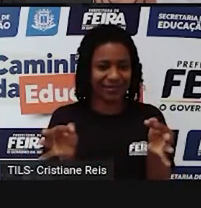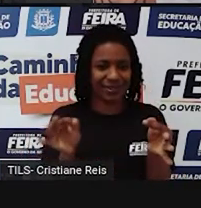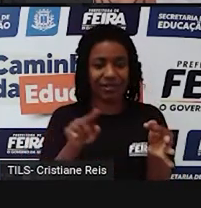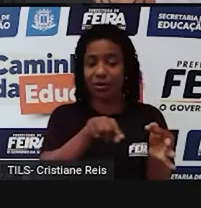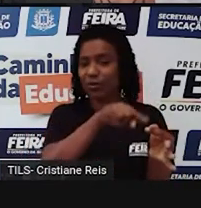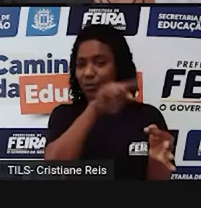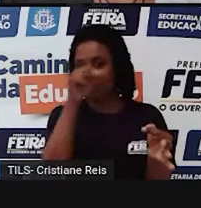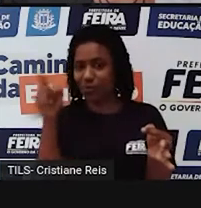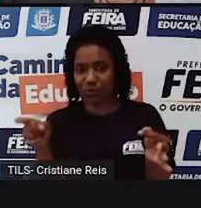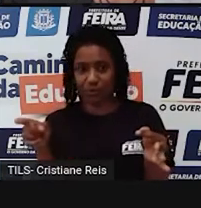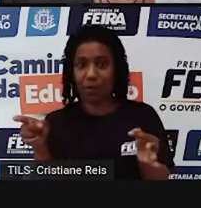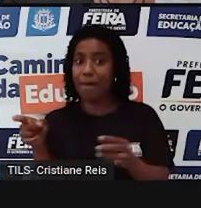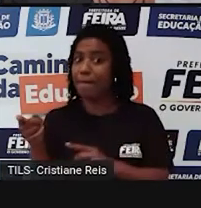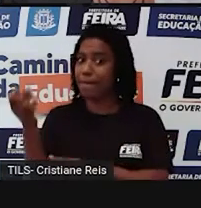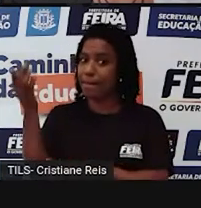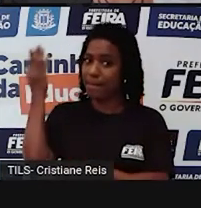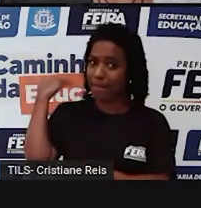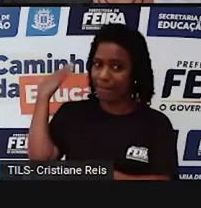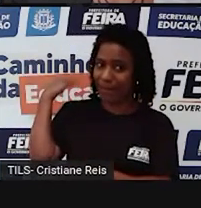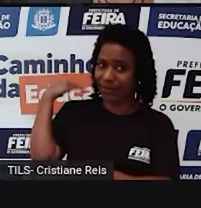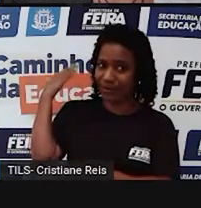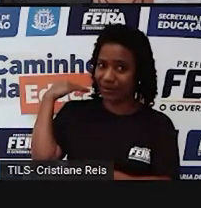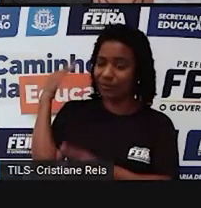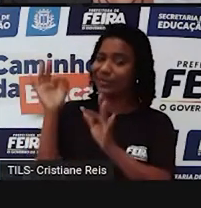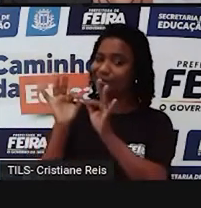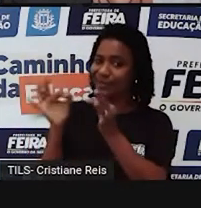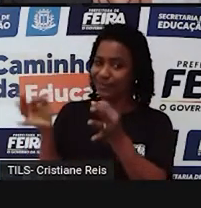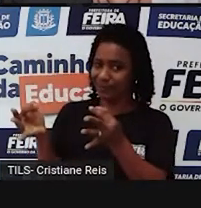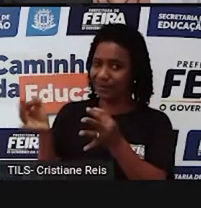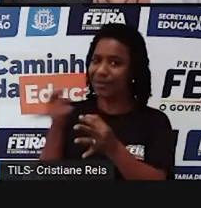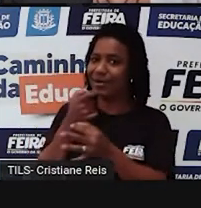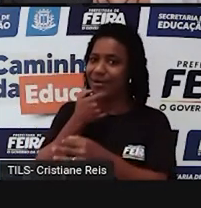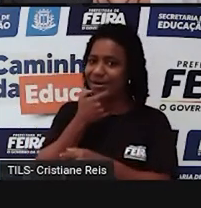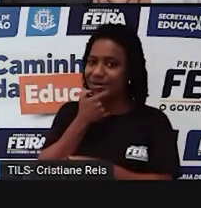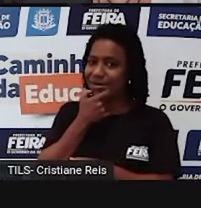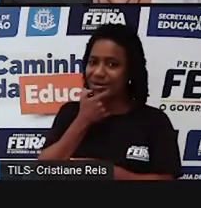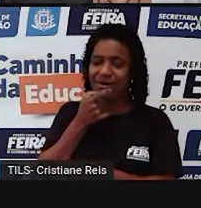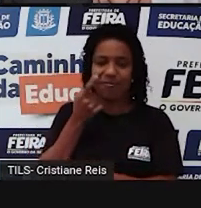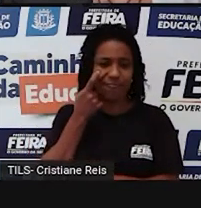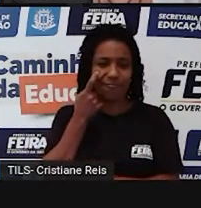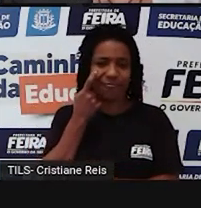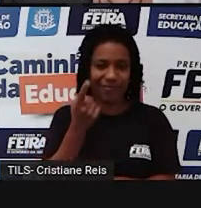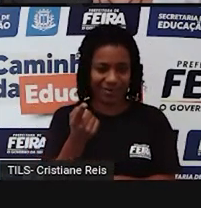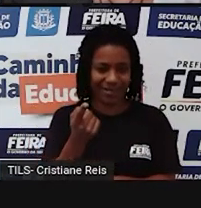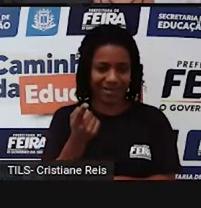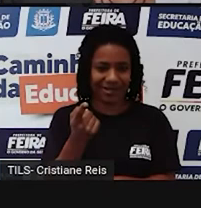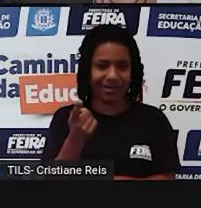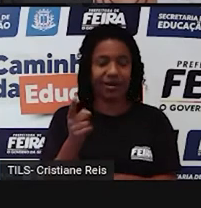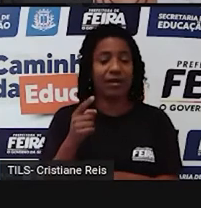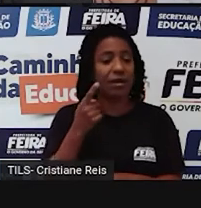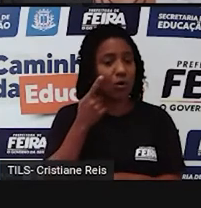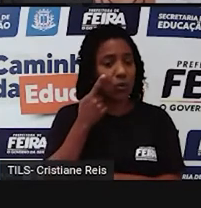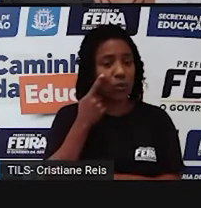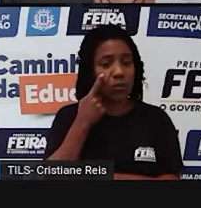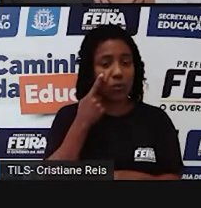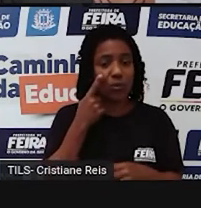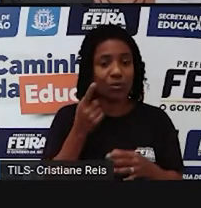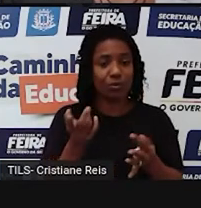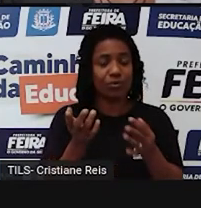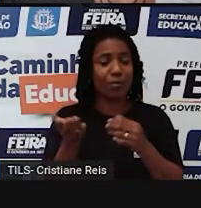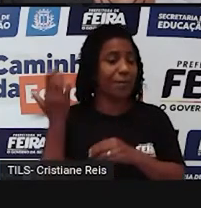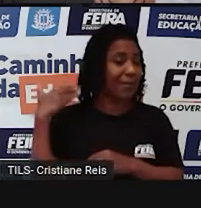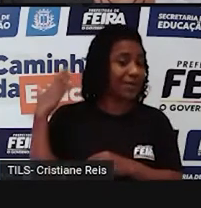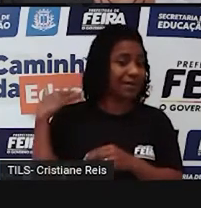lado, no passado simples do inglês. Observem que o simple past, o passado